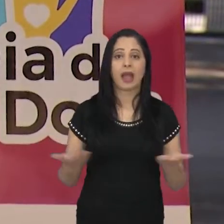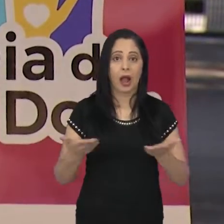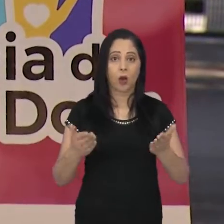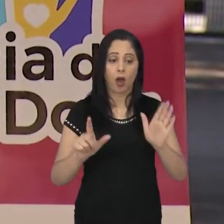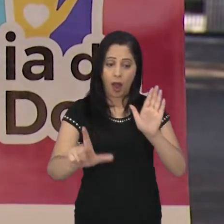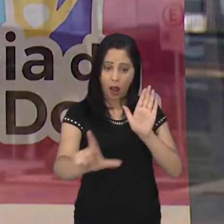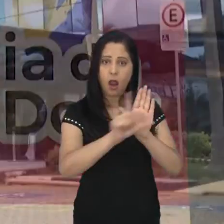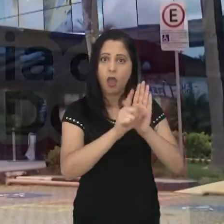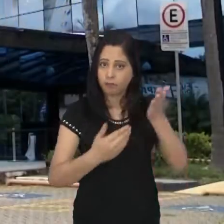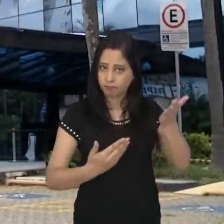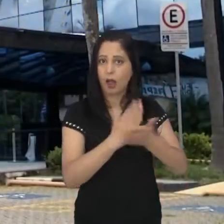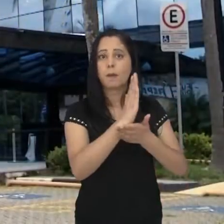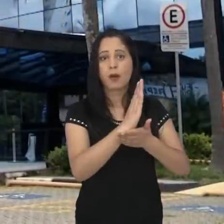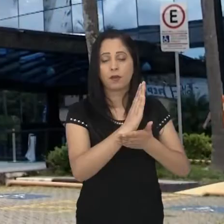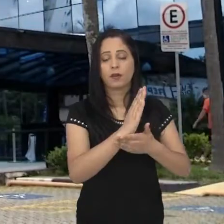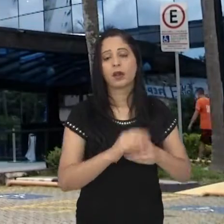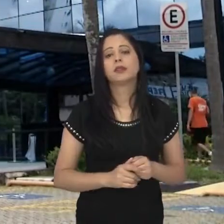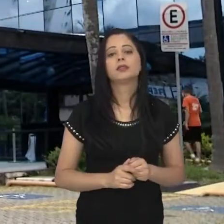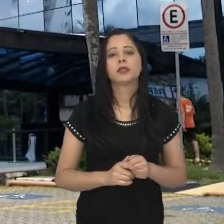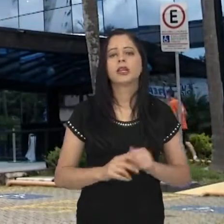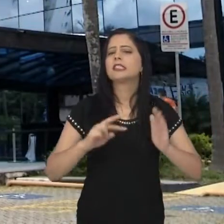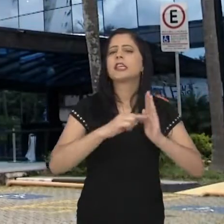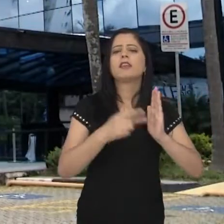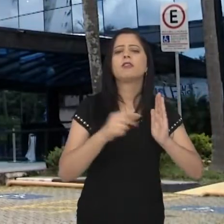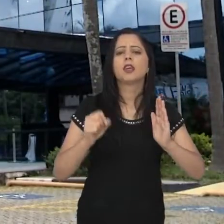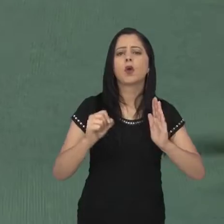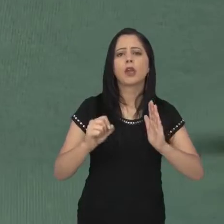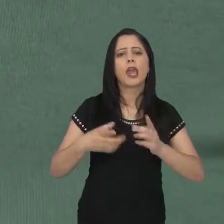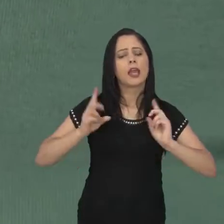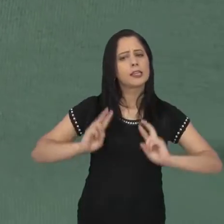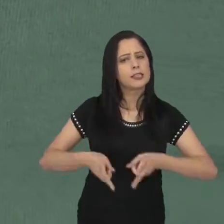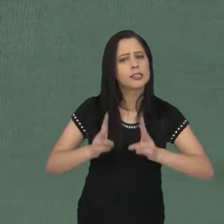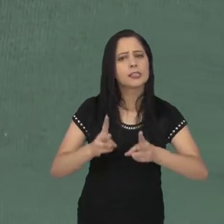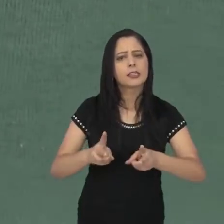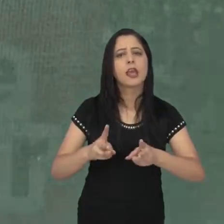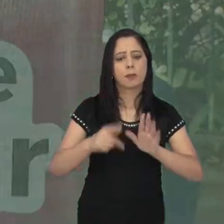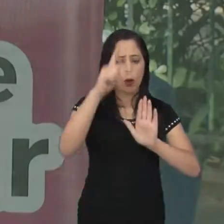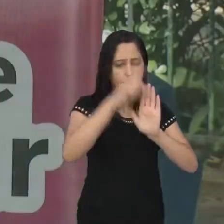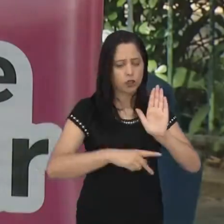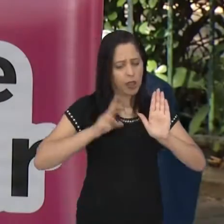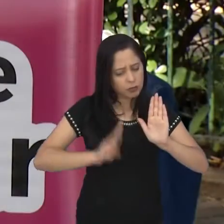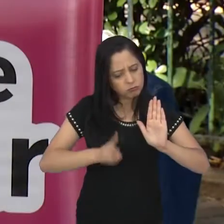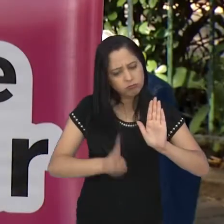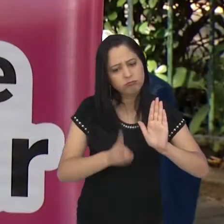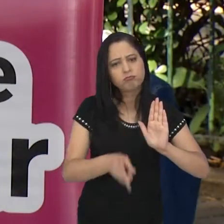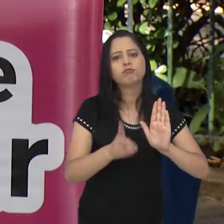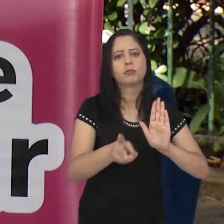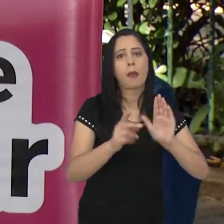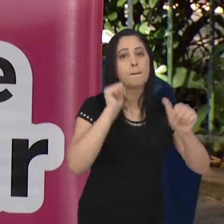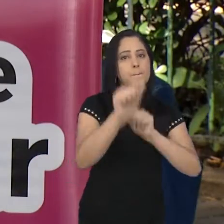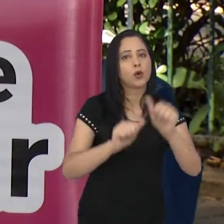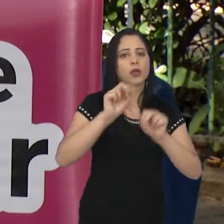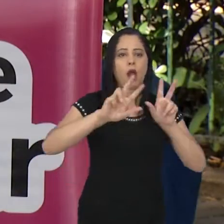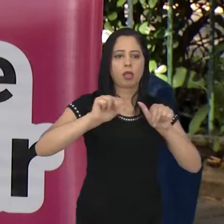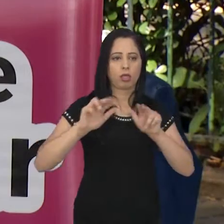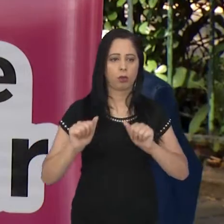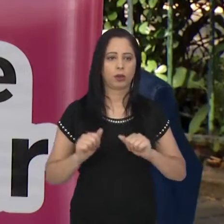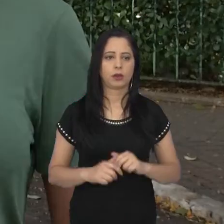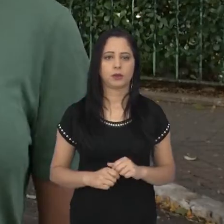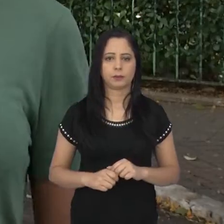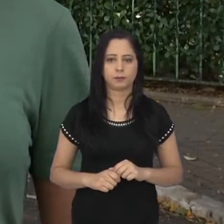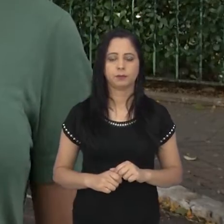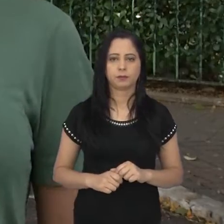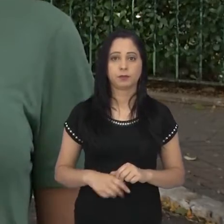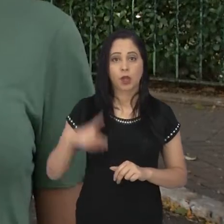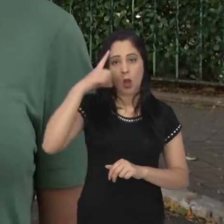após ser aprovada pela Câmara Municipal, o que garante que o Dia de Doar seja um projeto fixo no calendário anual da cidade.